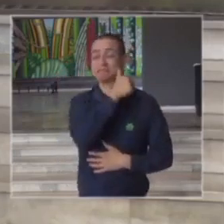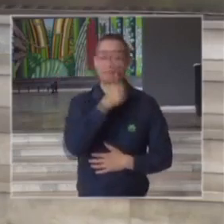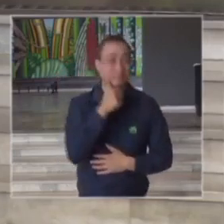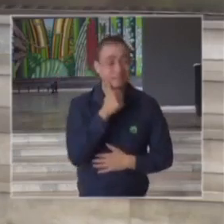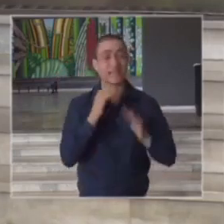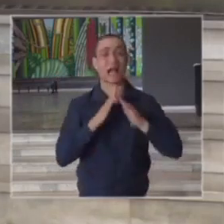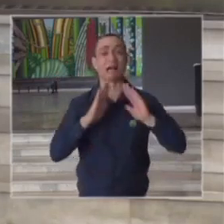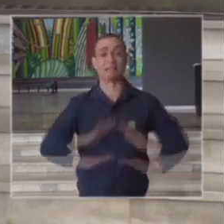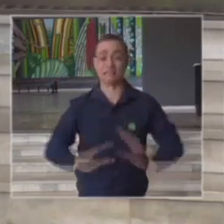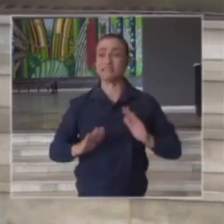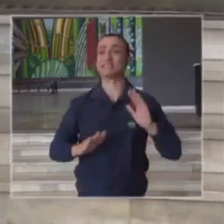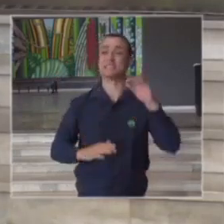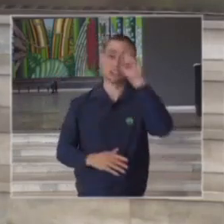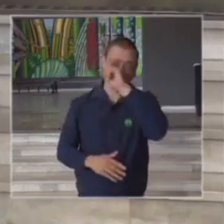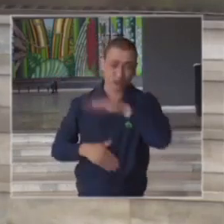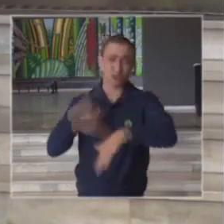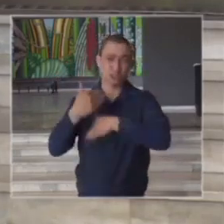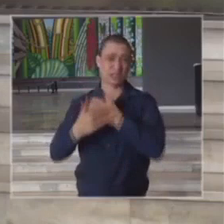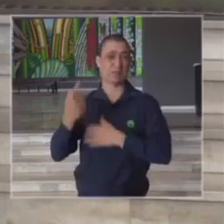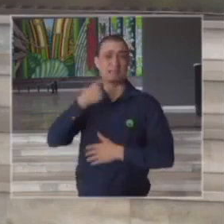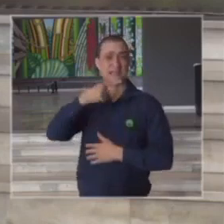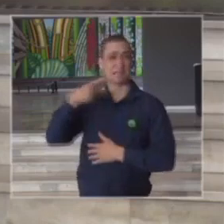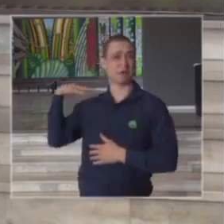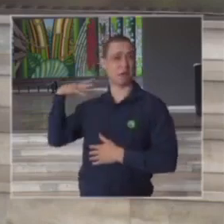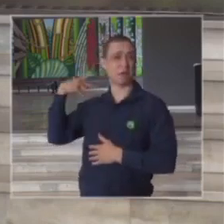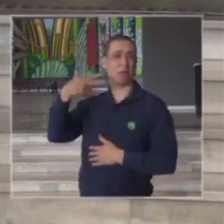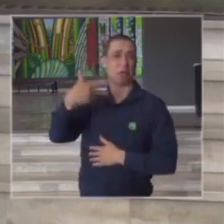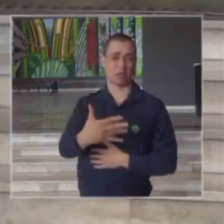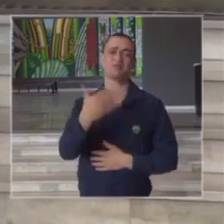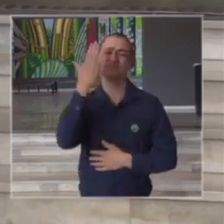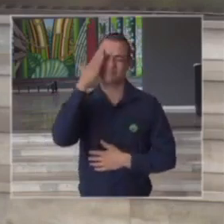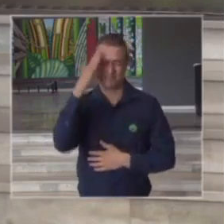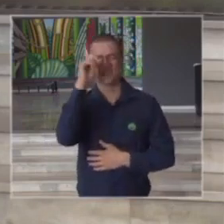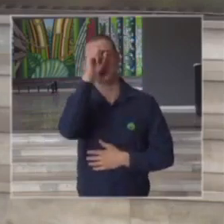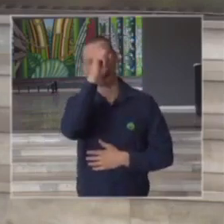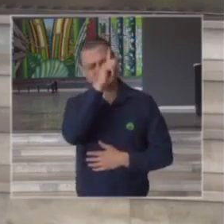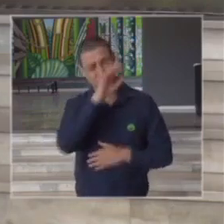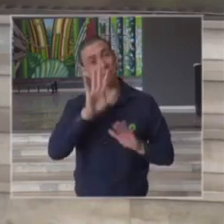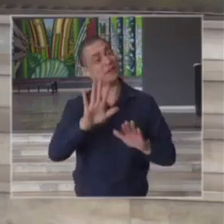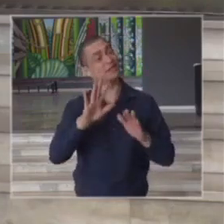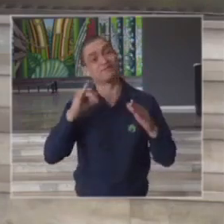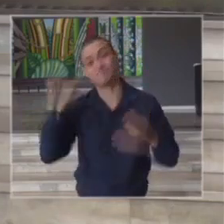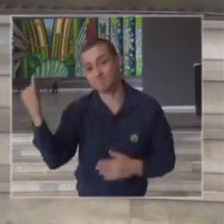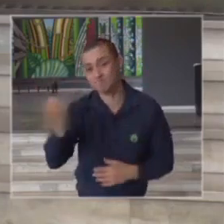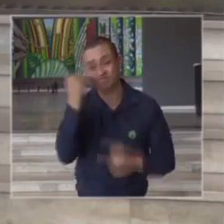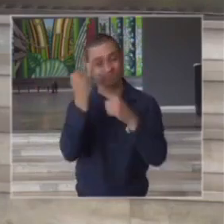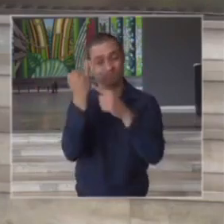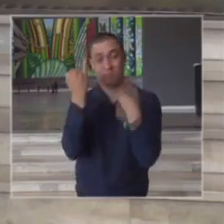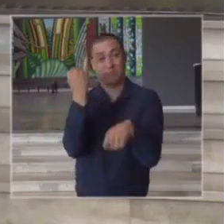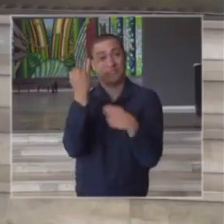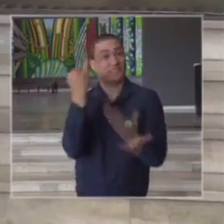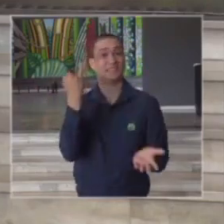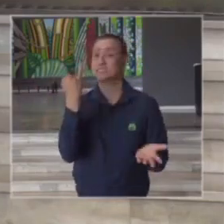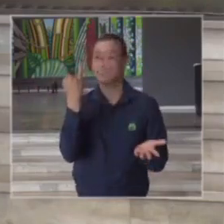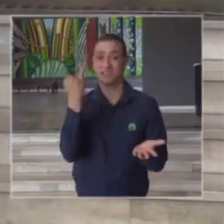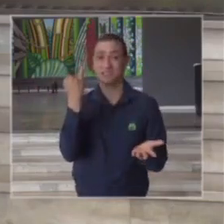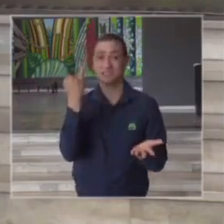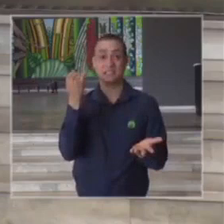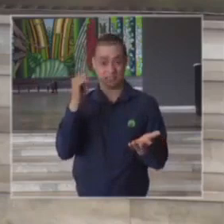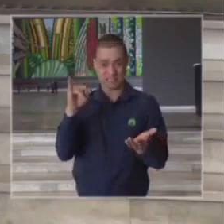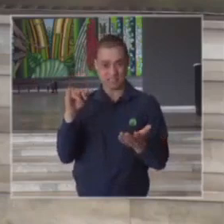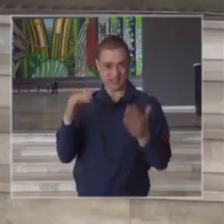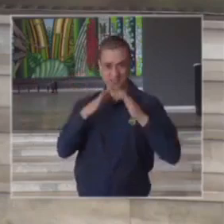as pessoas tem feito ao longo das últimas semanas mas isso é extremamente necessário para que a gente possa enfrentar